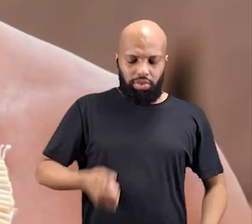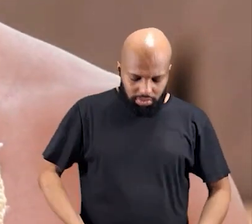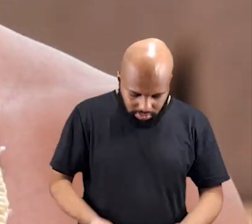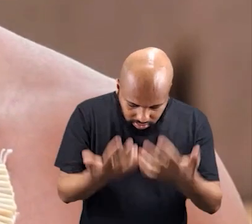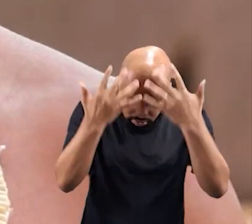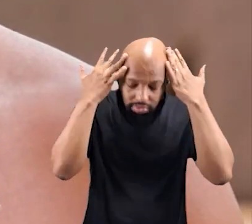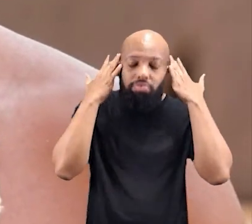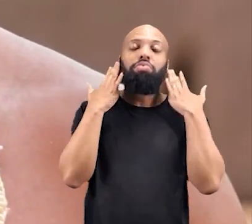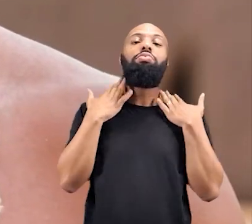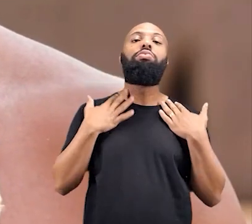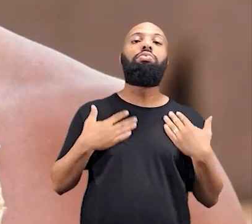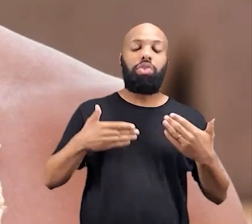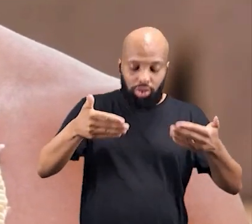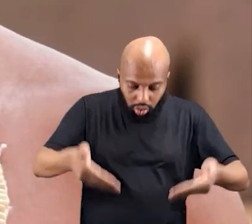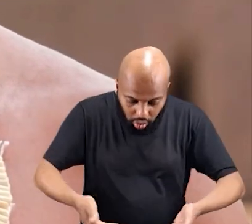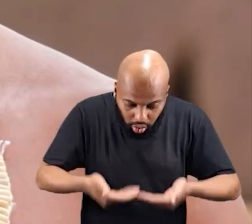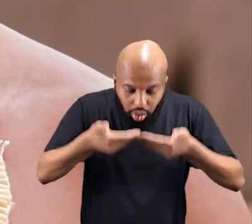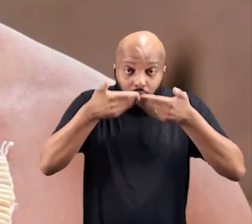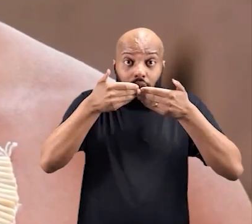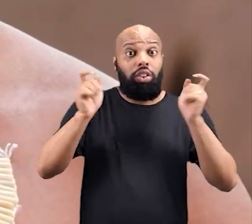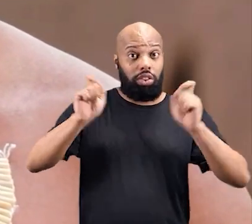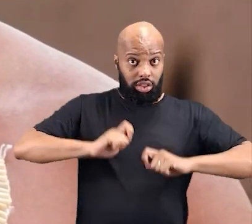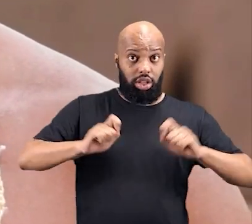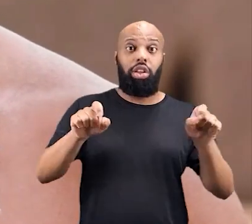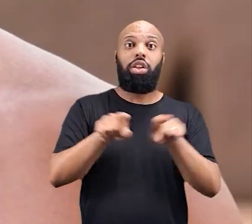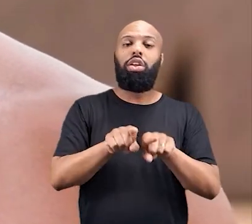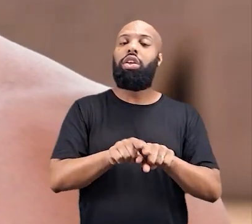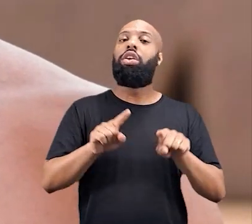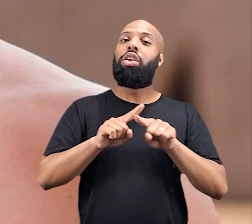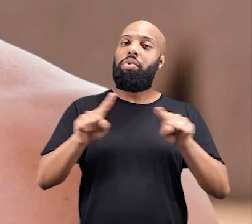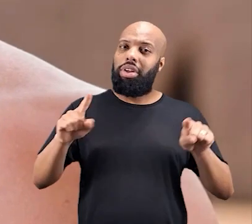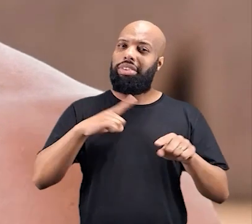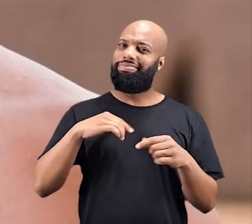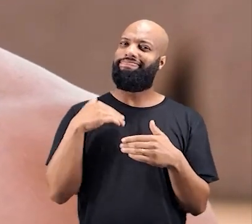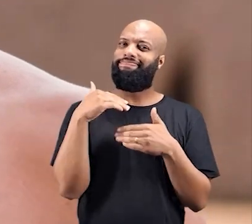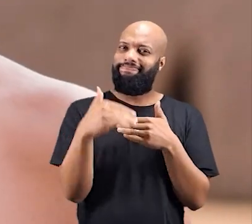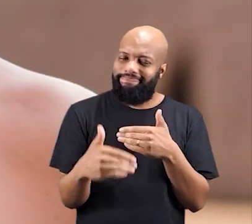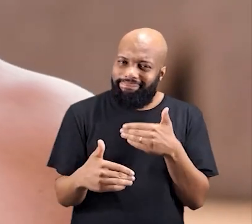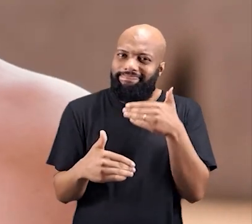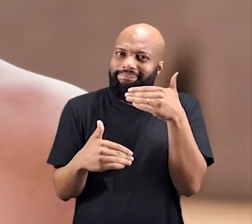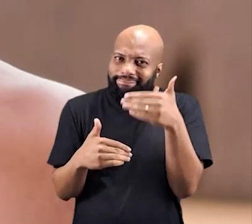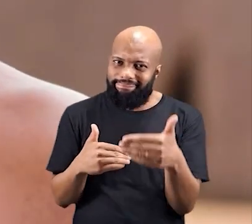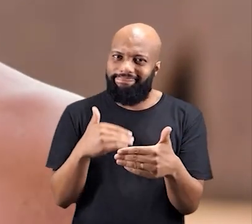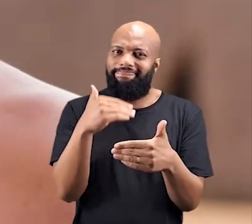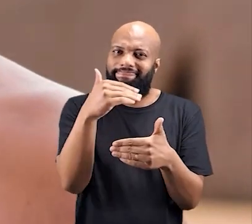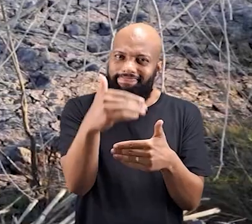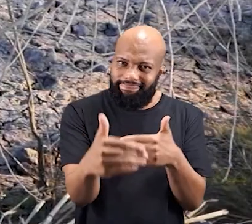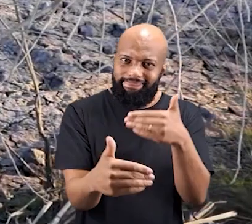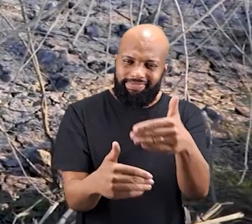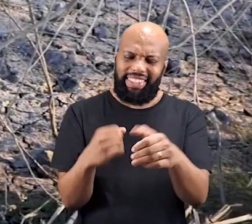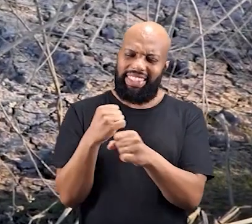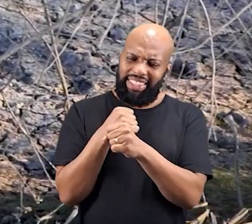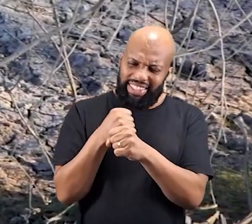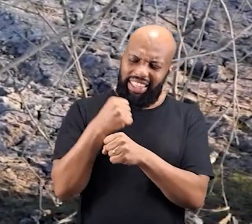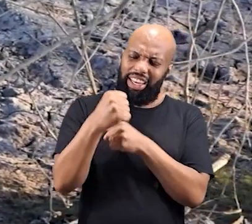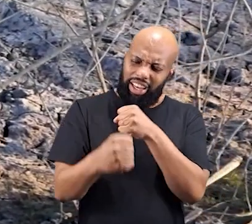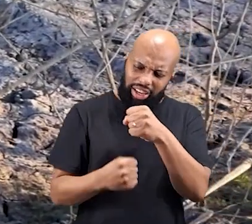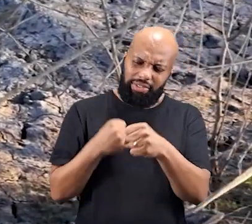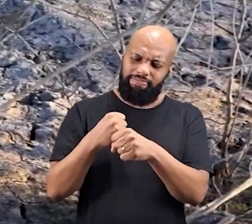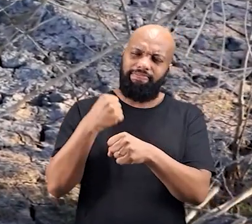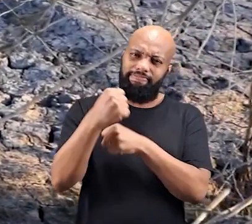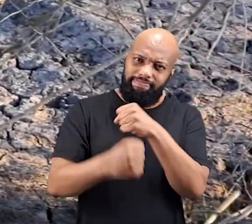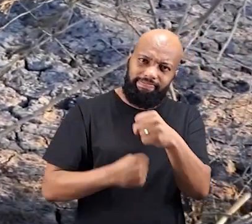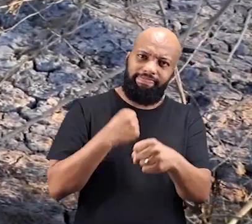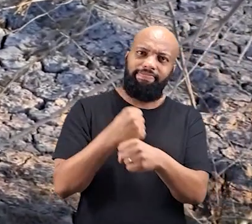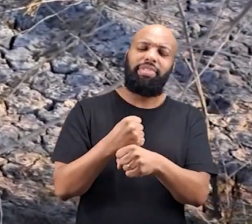devagarinho, um ano, um ano, um ano, até já está com três anos lá, não tem mais água. Pensando, por